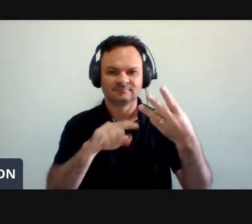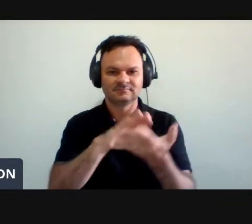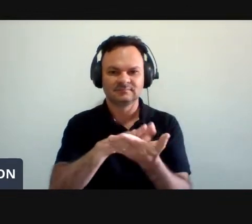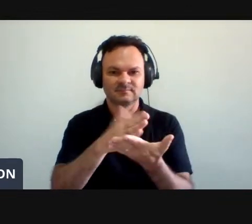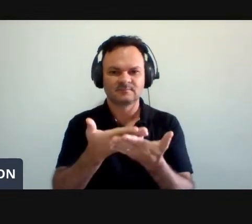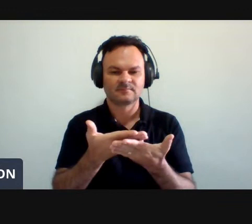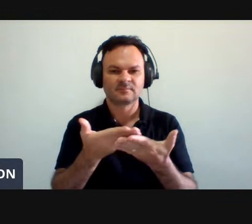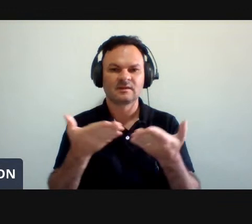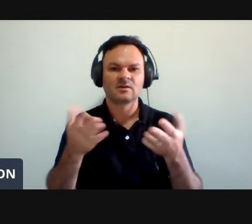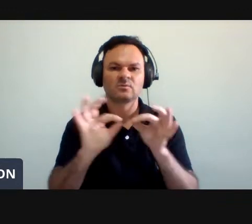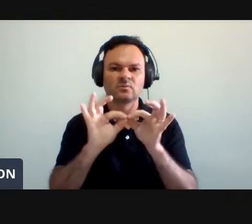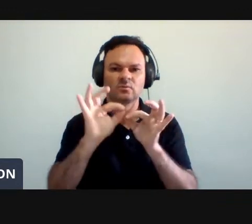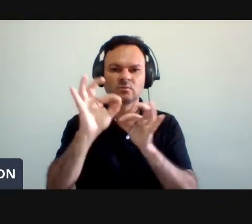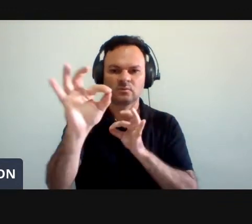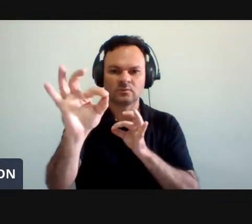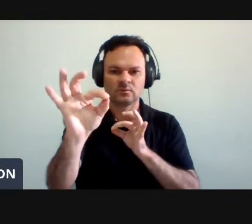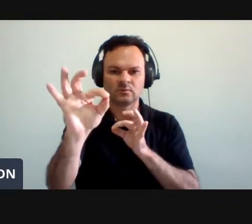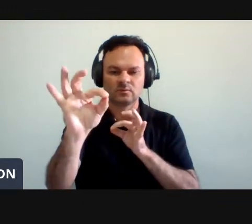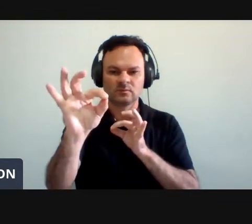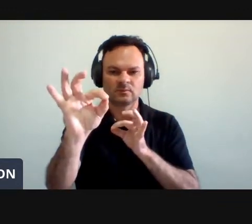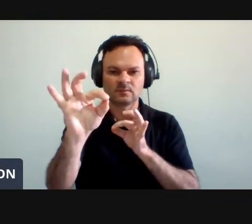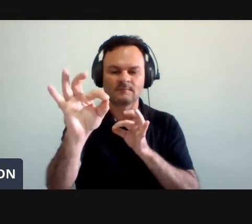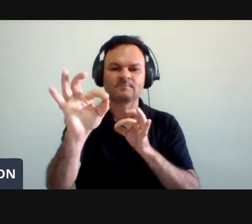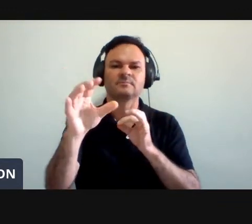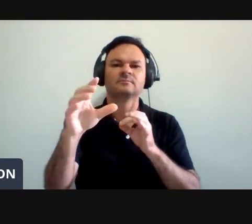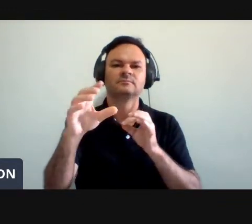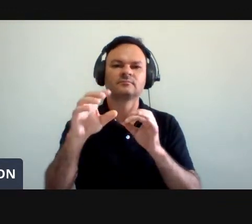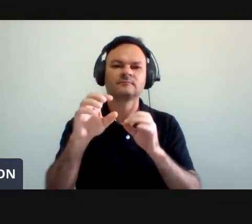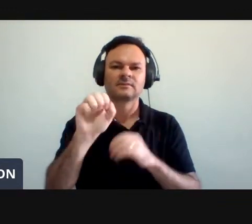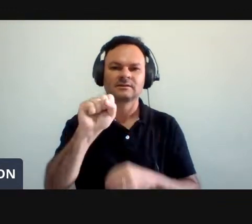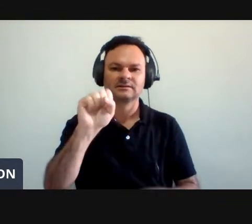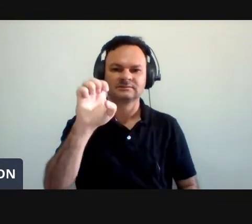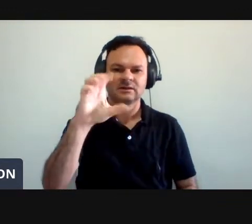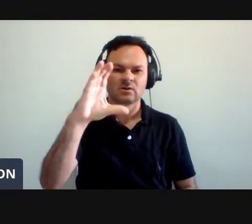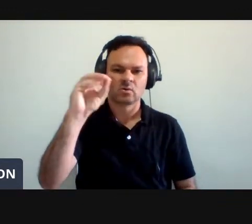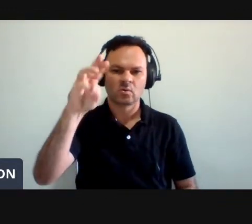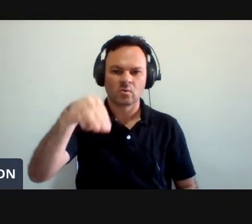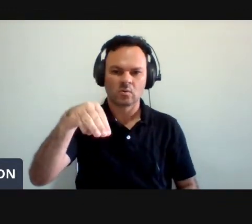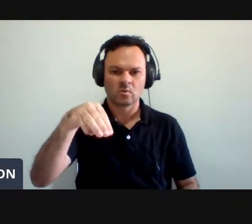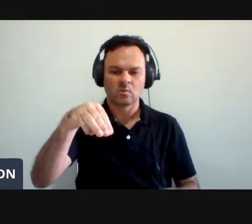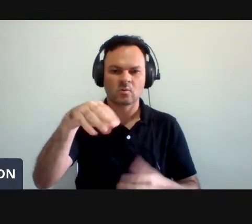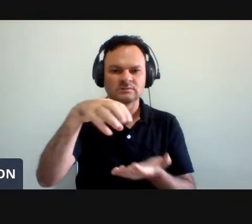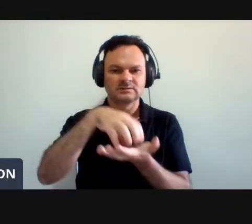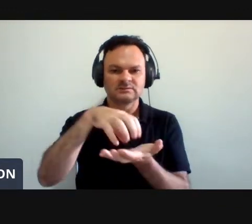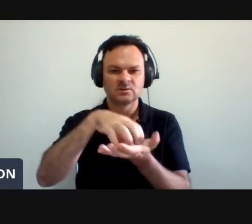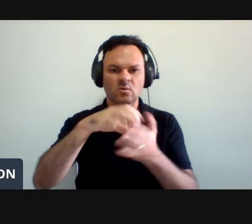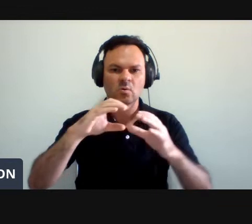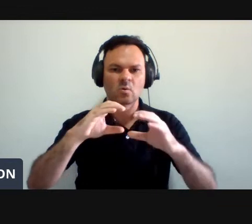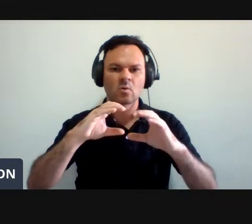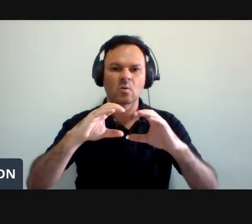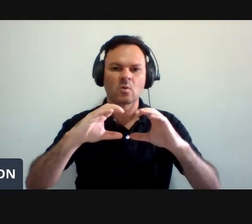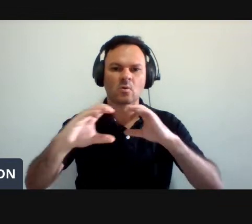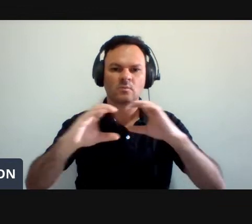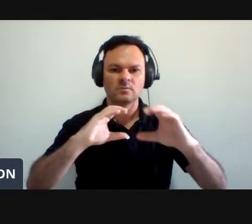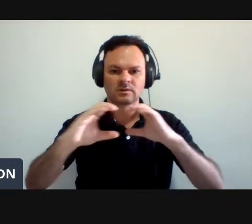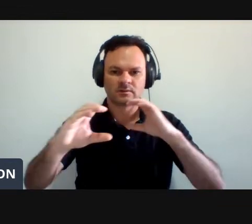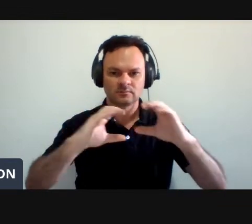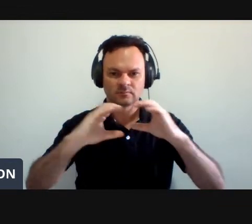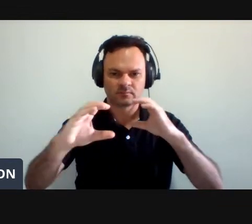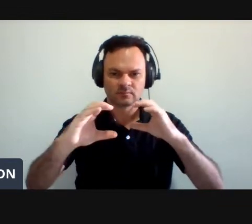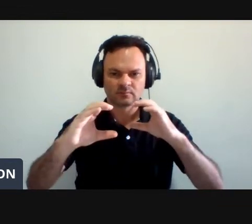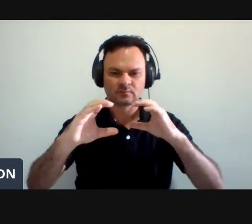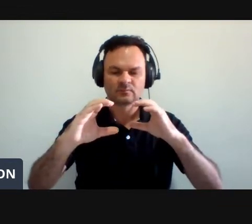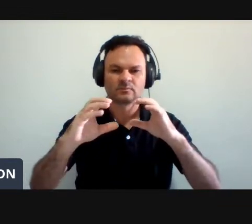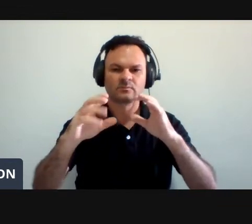cerimônia remota será transmitida pela SECOM, a Sessão de Comunicação e Memórias Institucionais, da UFAP,